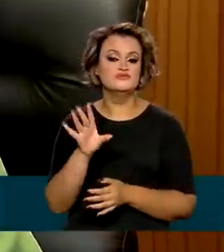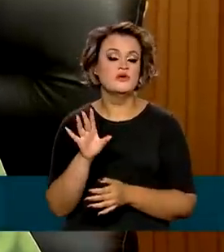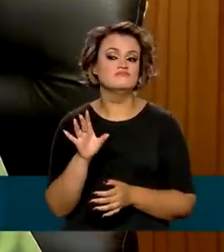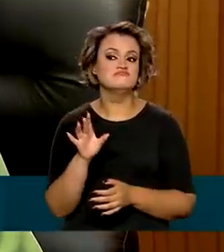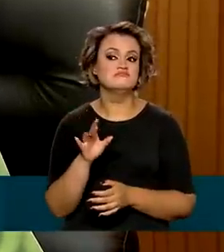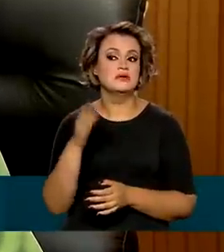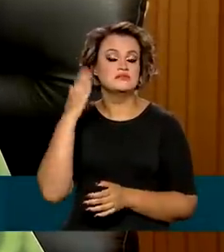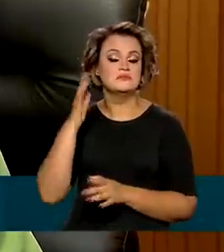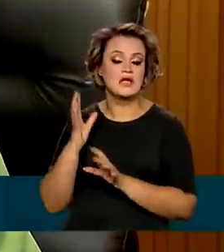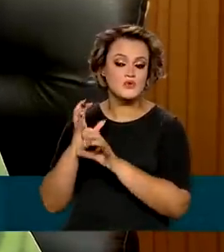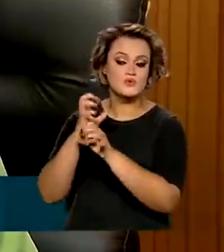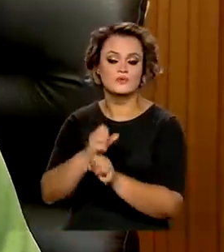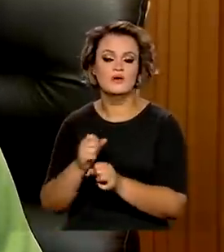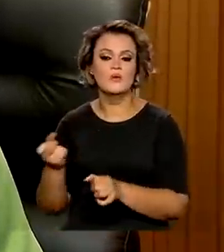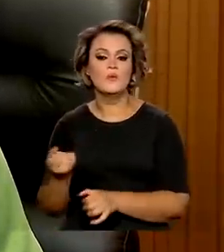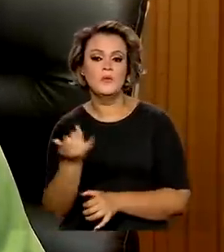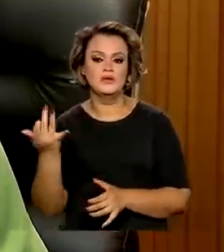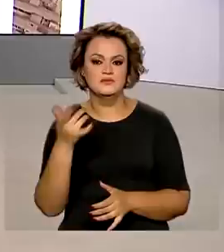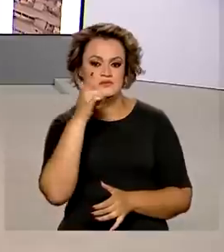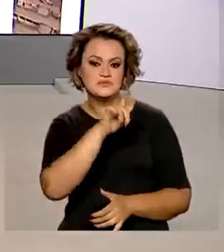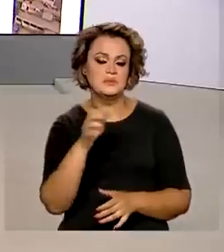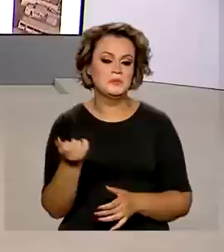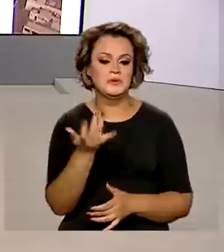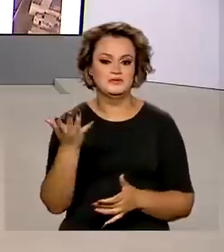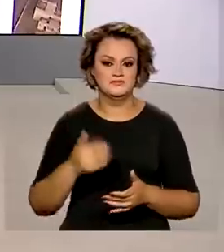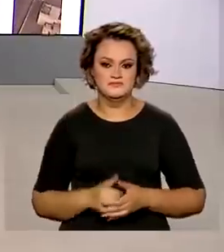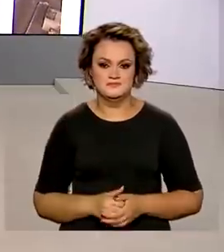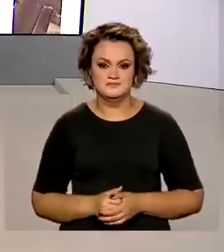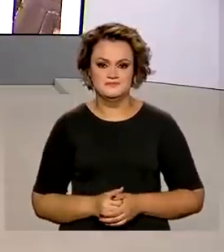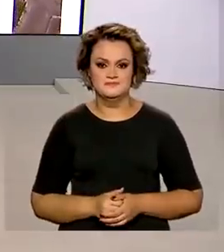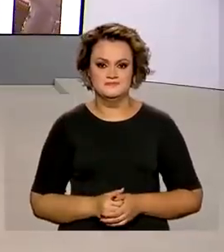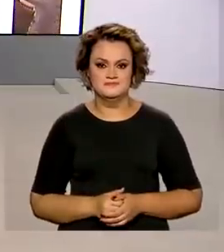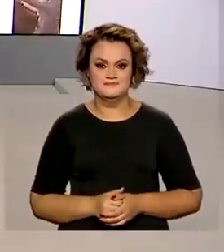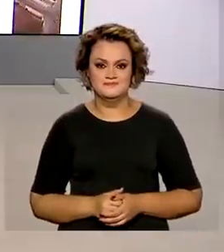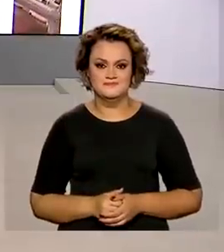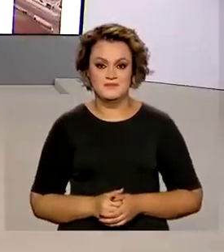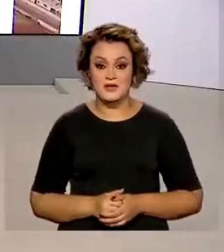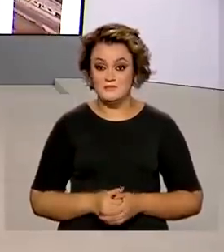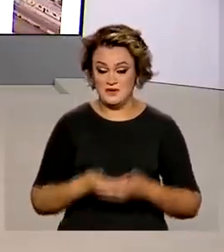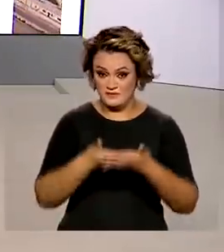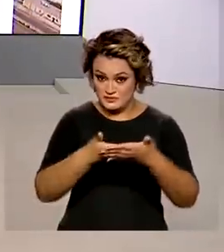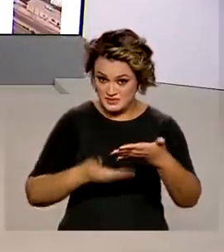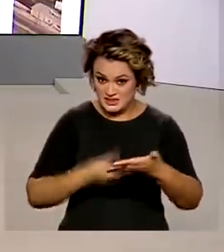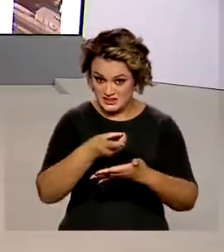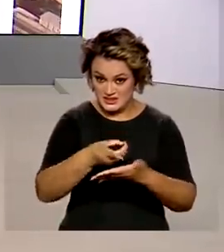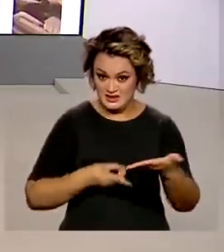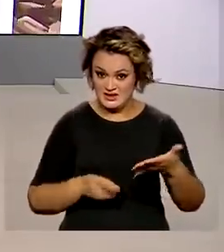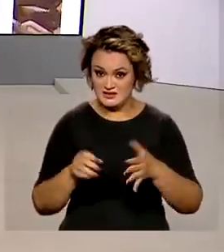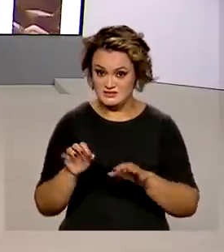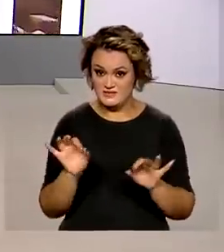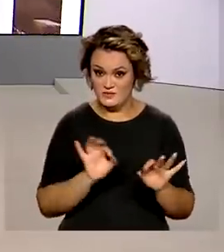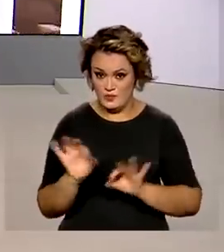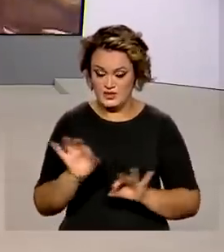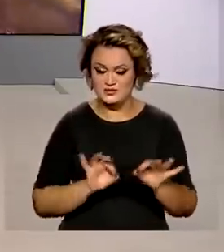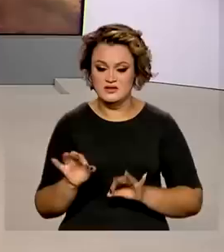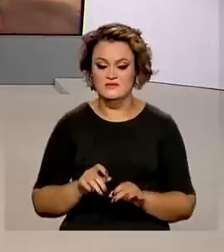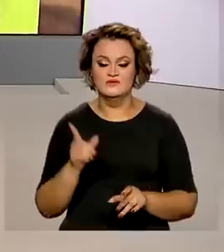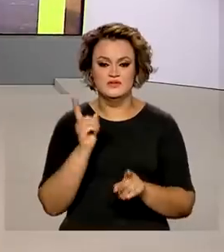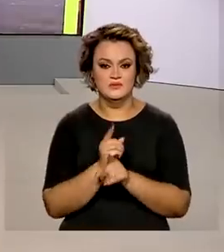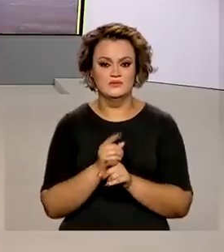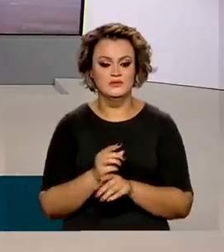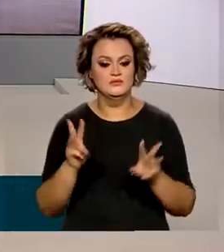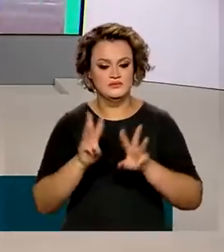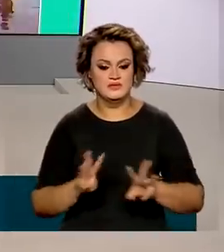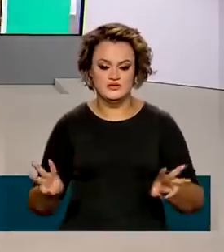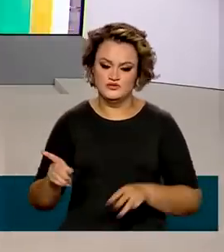faturamento, o quanto eles faturaram. Então, eles se colocam. Para preencher a declaração do MEI, é só acessar o portal do